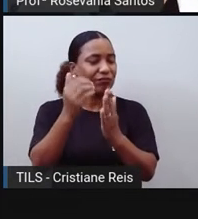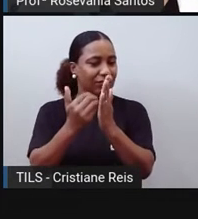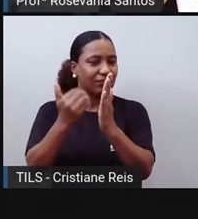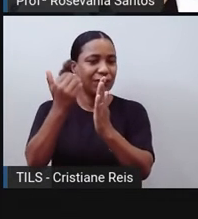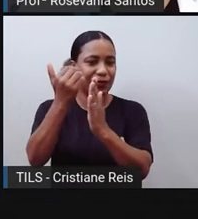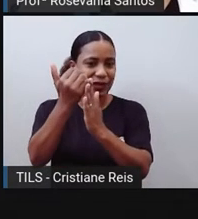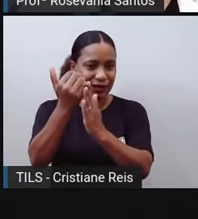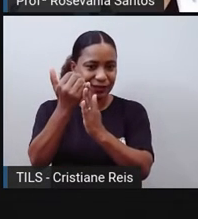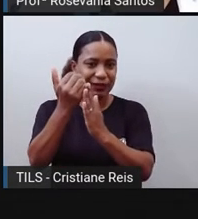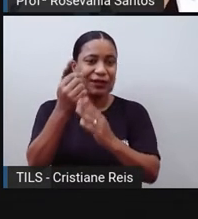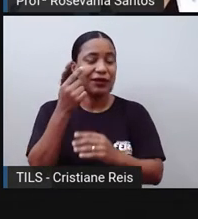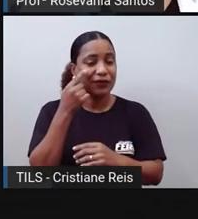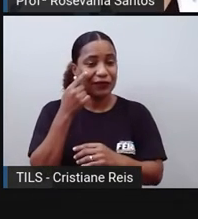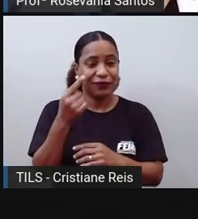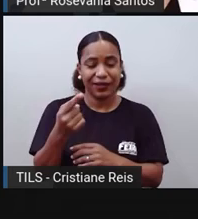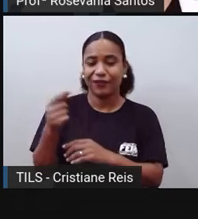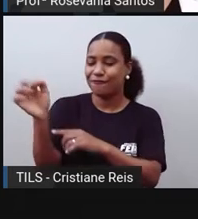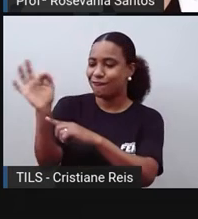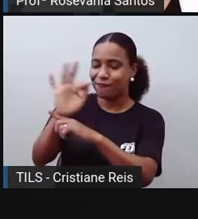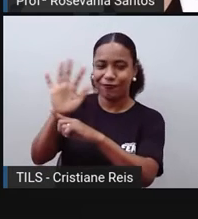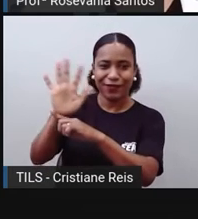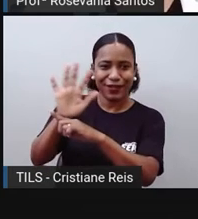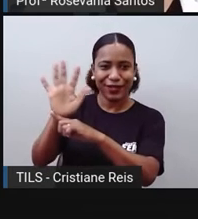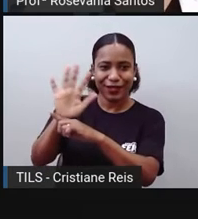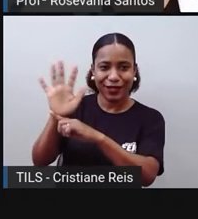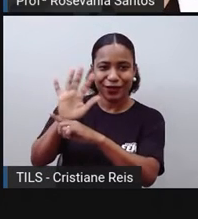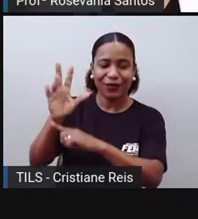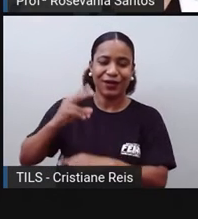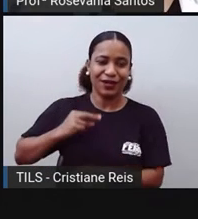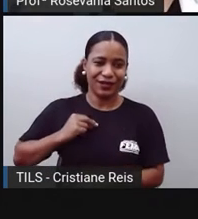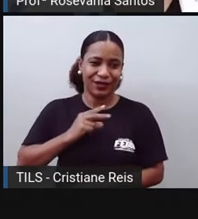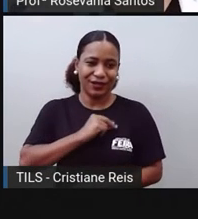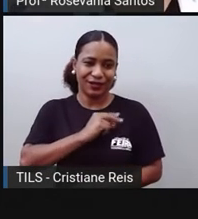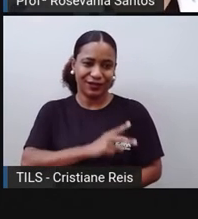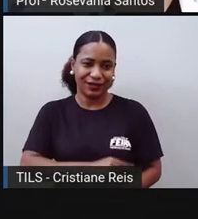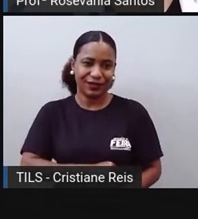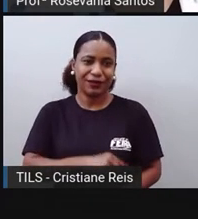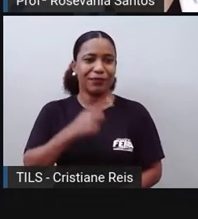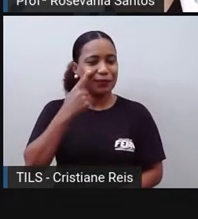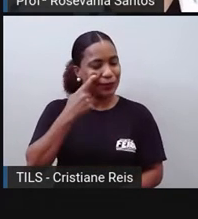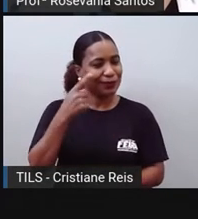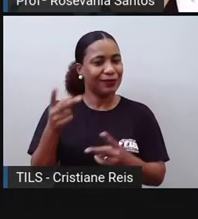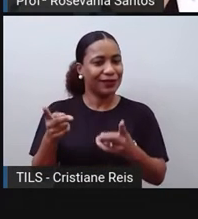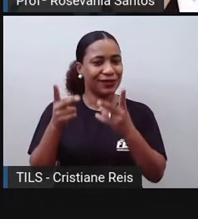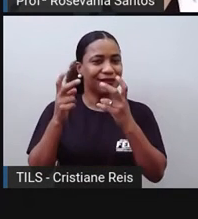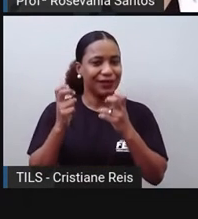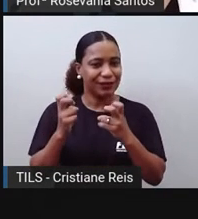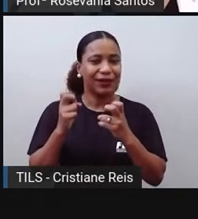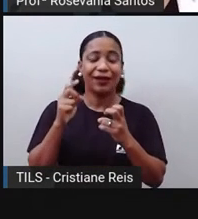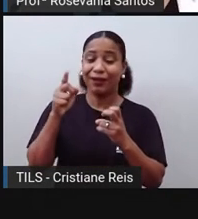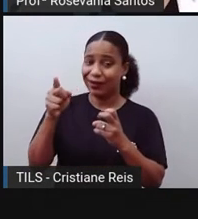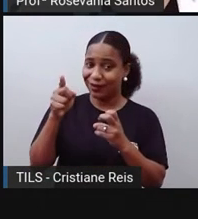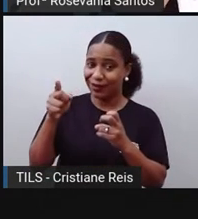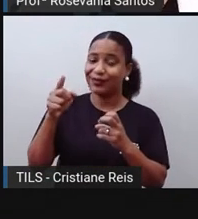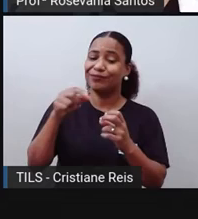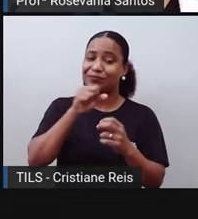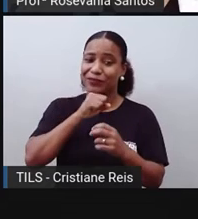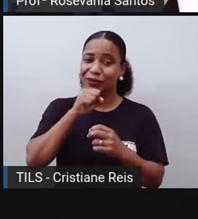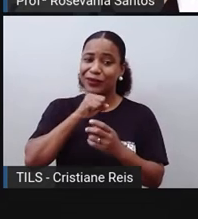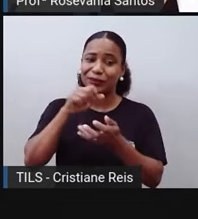Até quem gosta muito de assistir filmes, né? Da China, consegue perceber isso, né? Quando mostra a população.